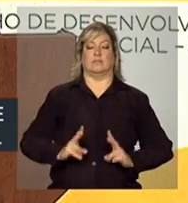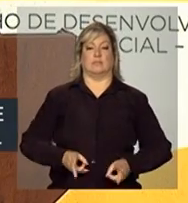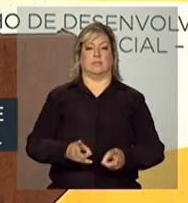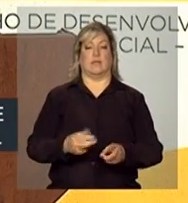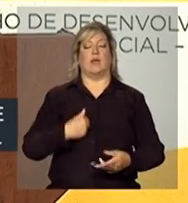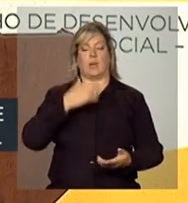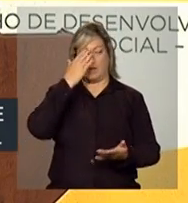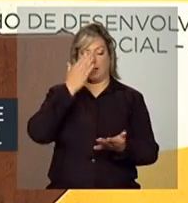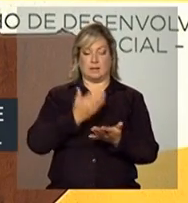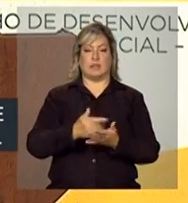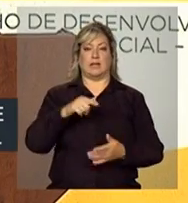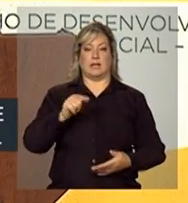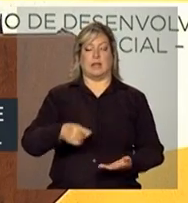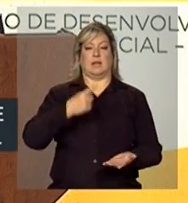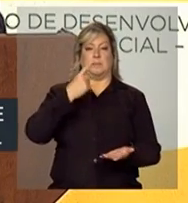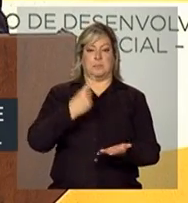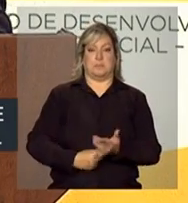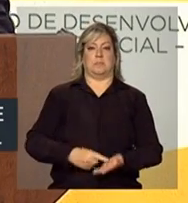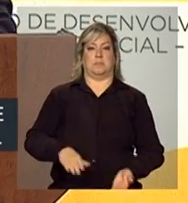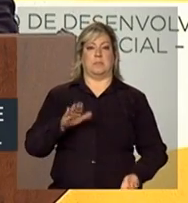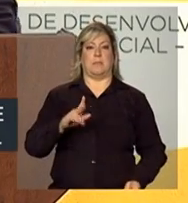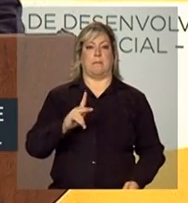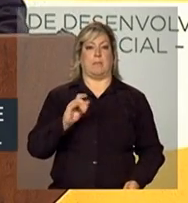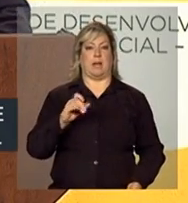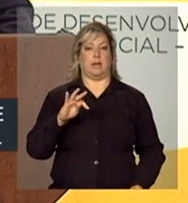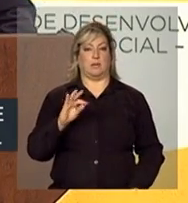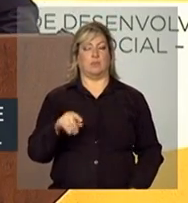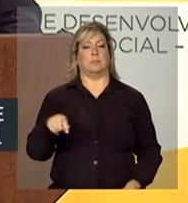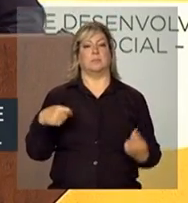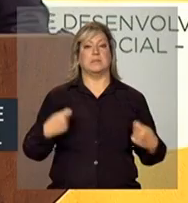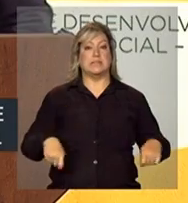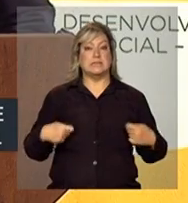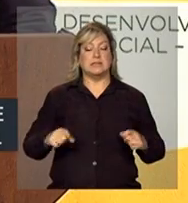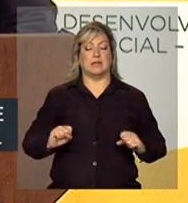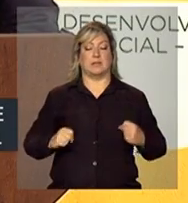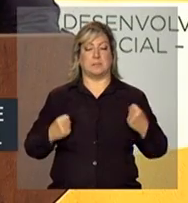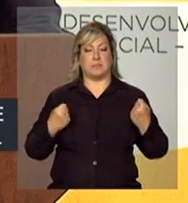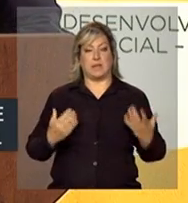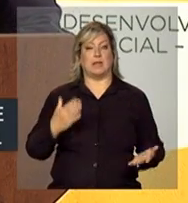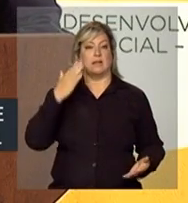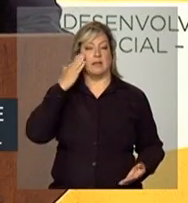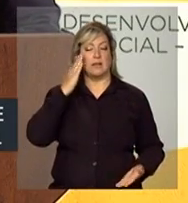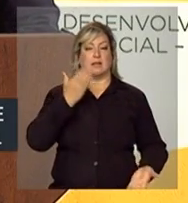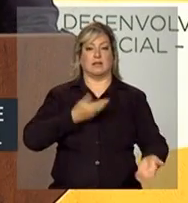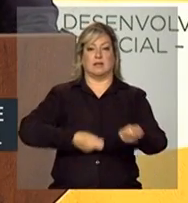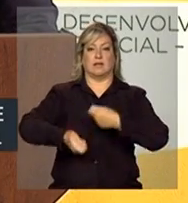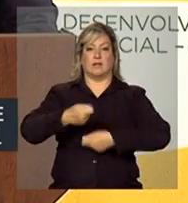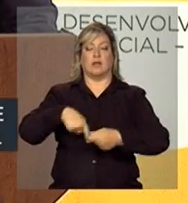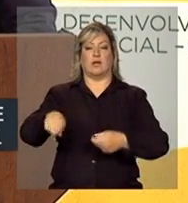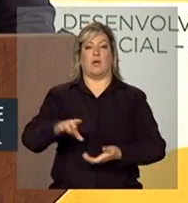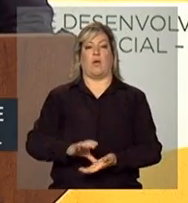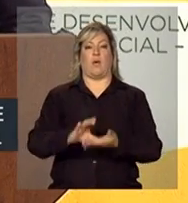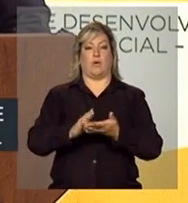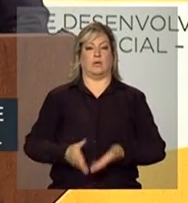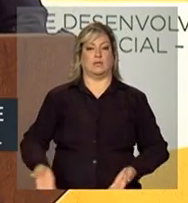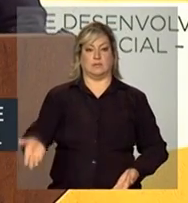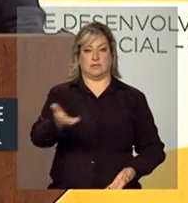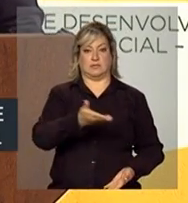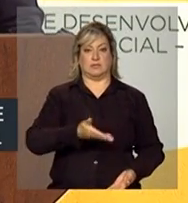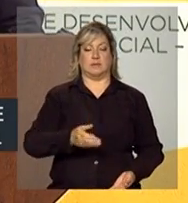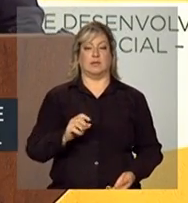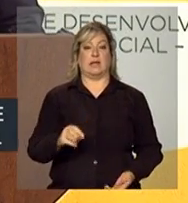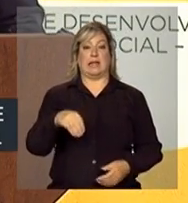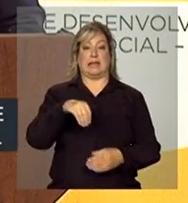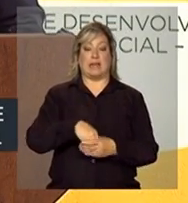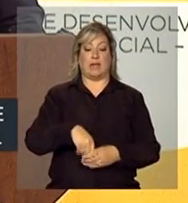precisa da colaboração, do empenho, da participação, do entendimento, da negociação do conselho. O conselho